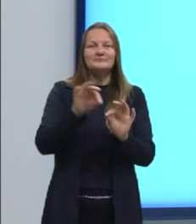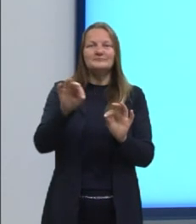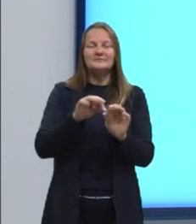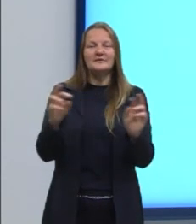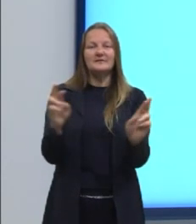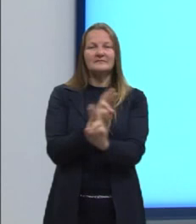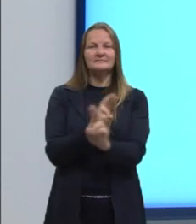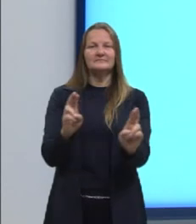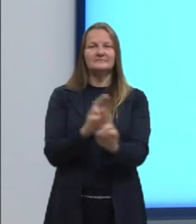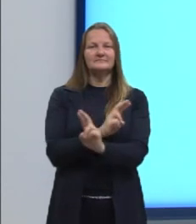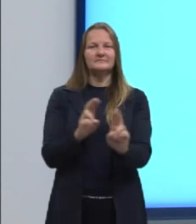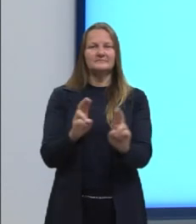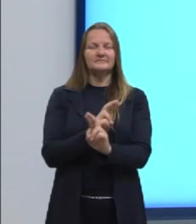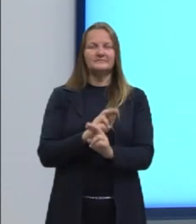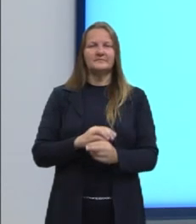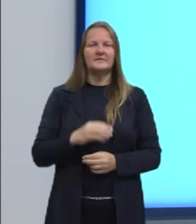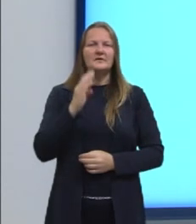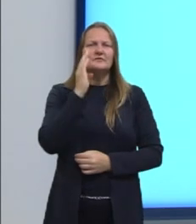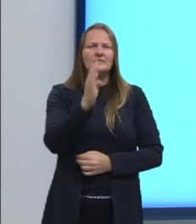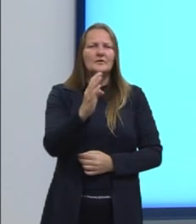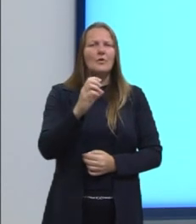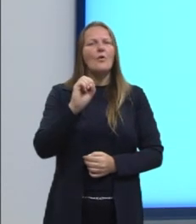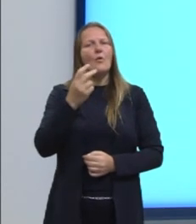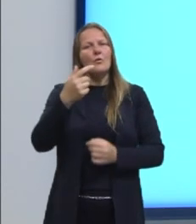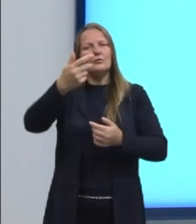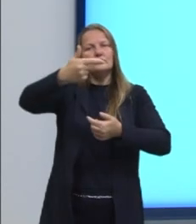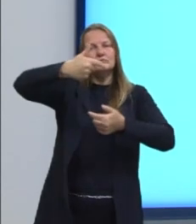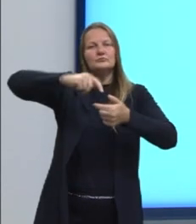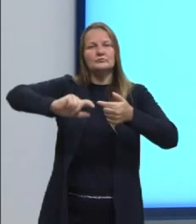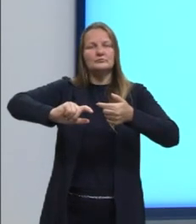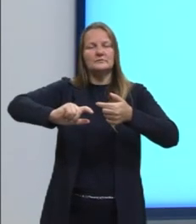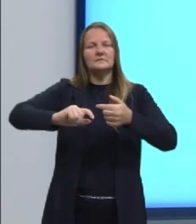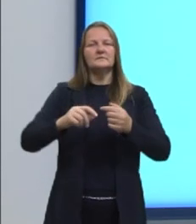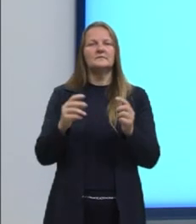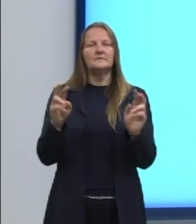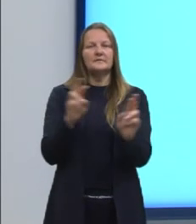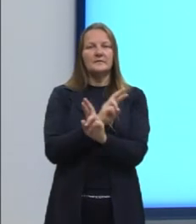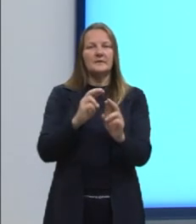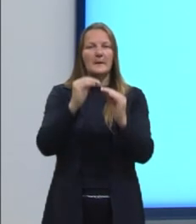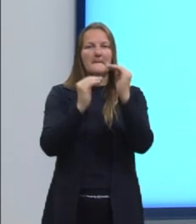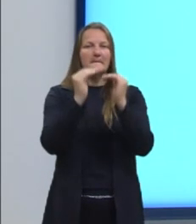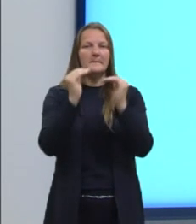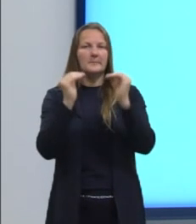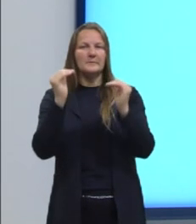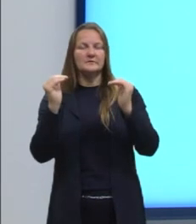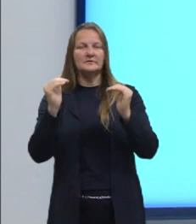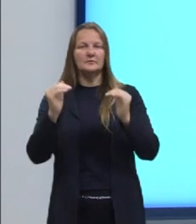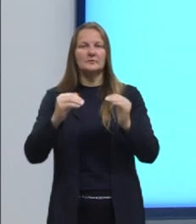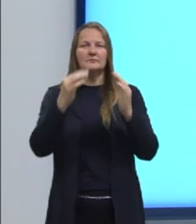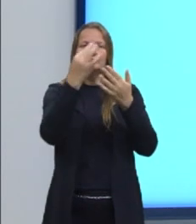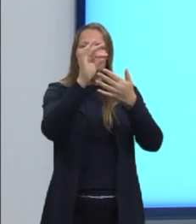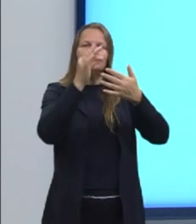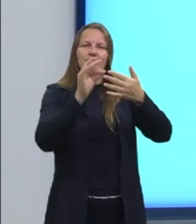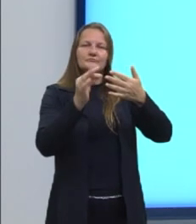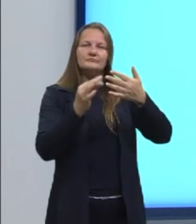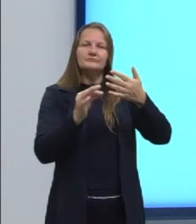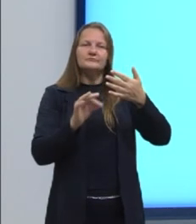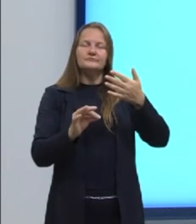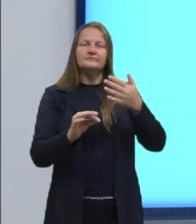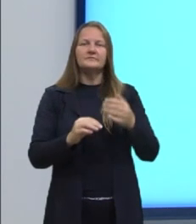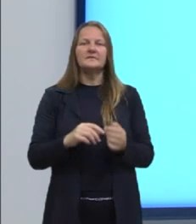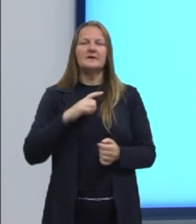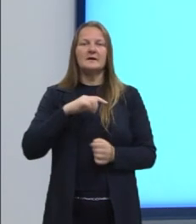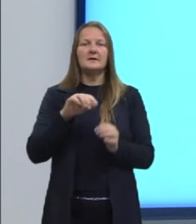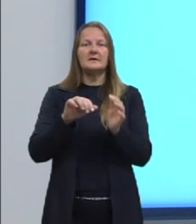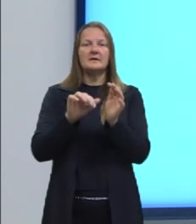relacionadas diretamente, inversamente proporcionais. Aqui no checklist nós temos função de primeiro